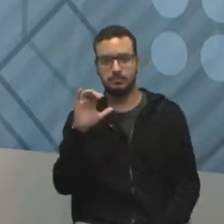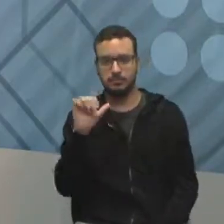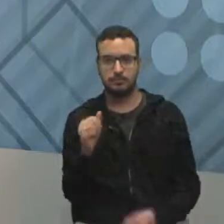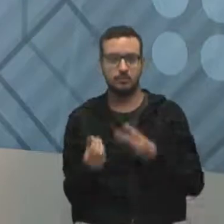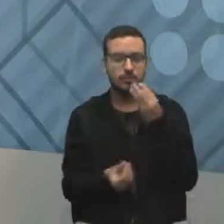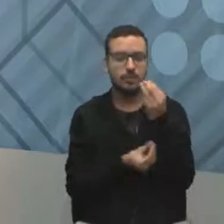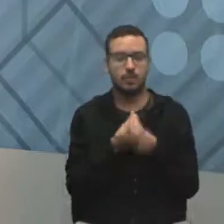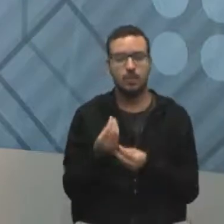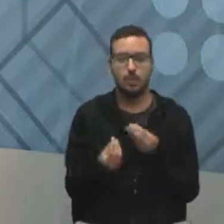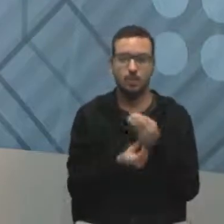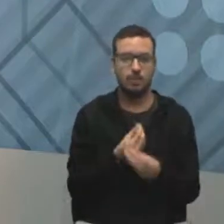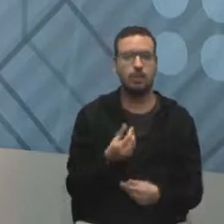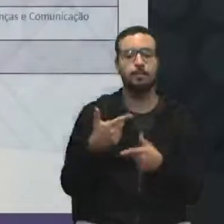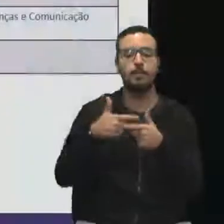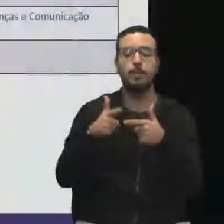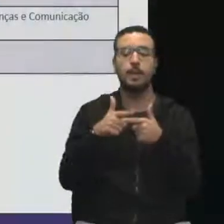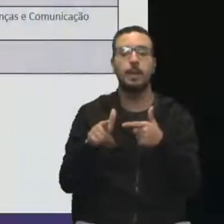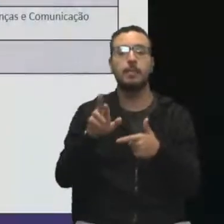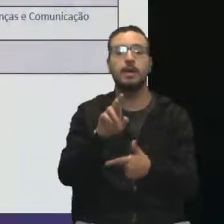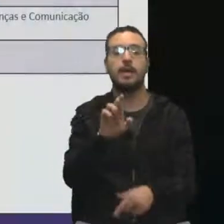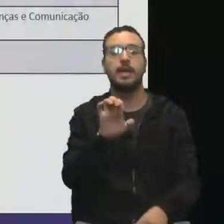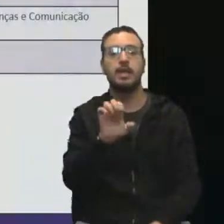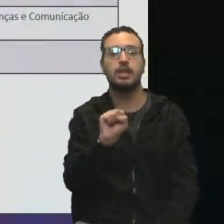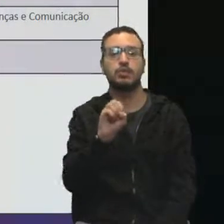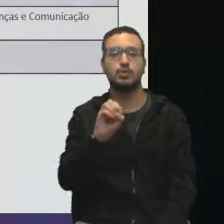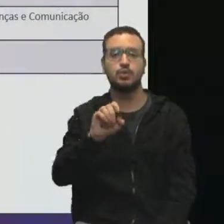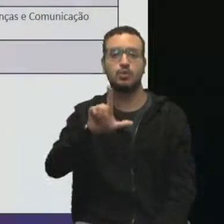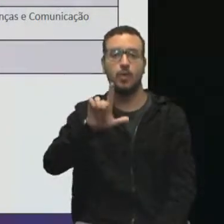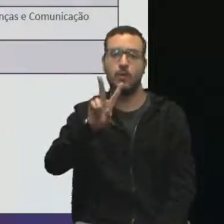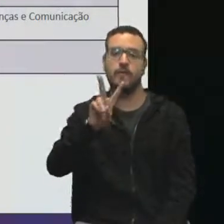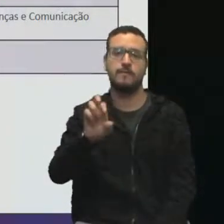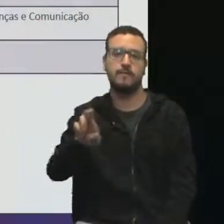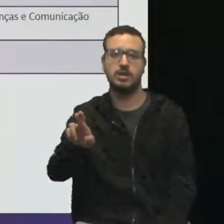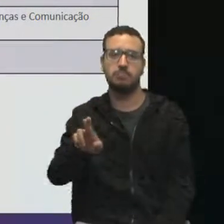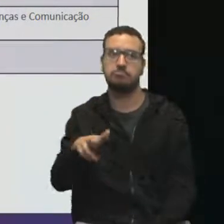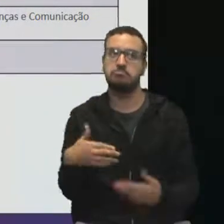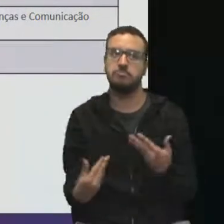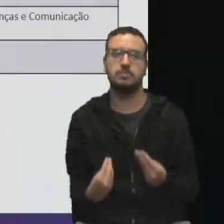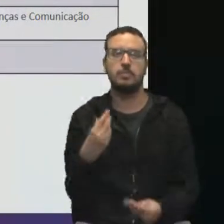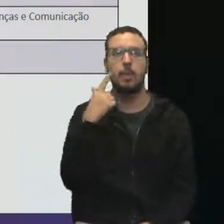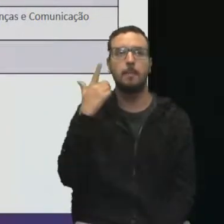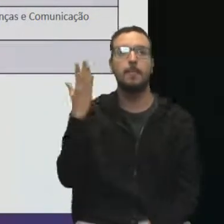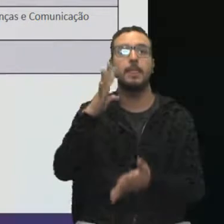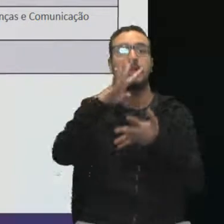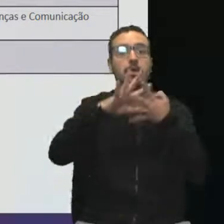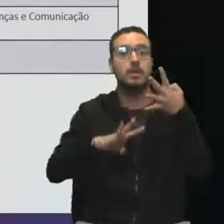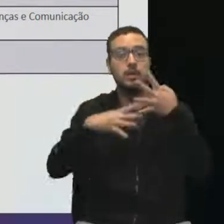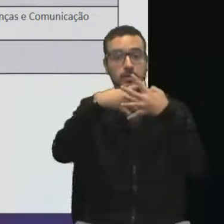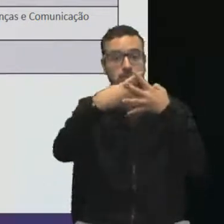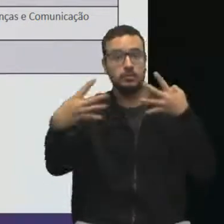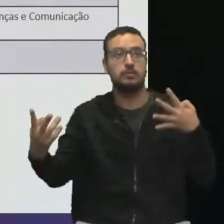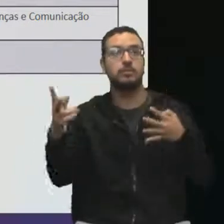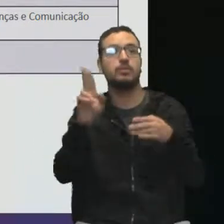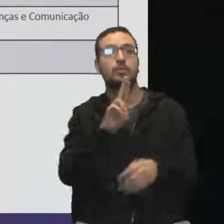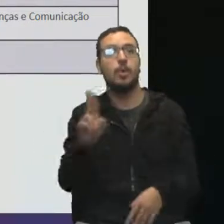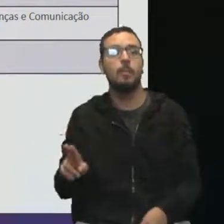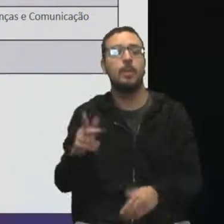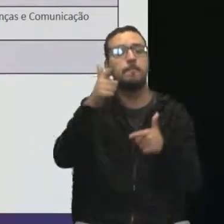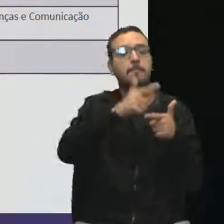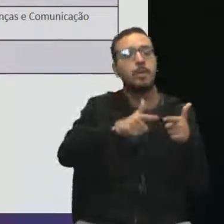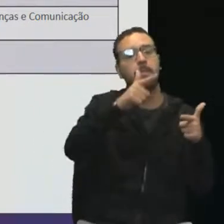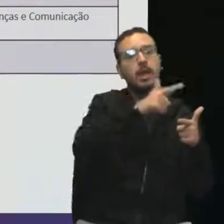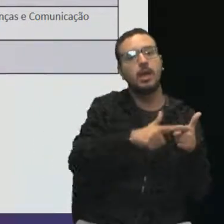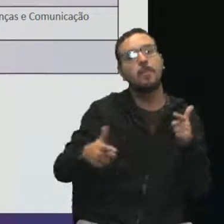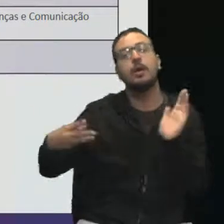coisa que a gente faz é esse quadro que está aqui. Olha só que bacana. Então você vai montar um quadro chamado de problemas e causas.